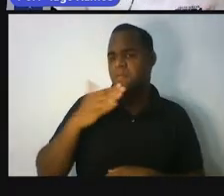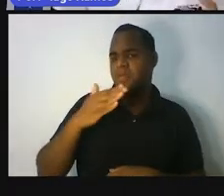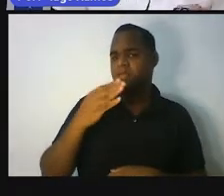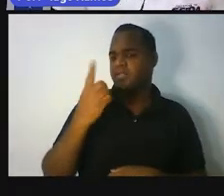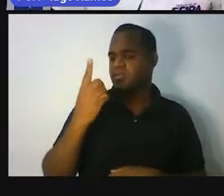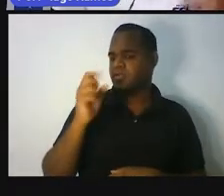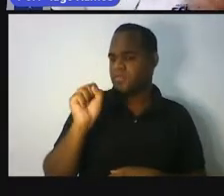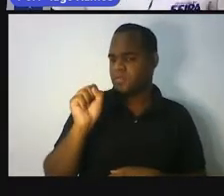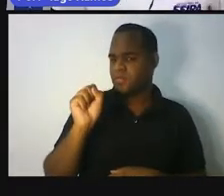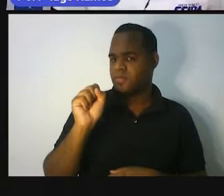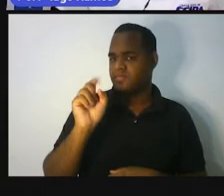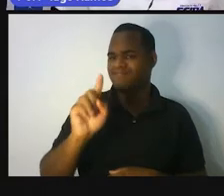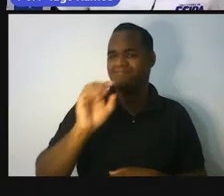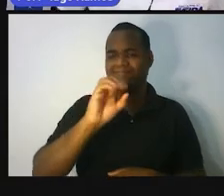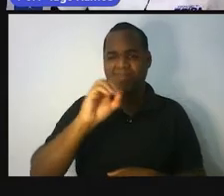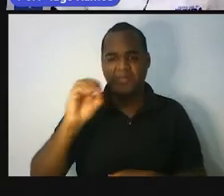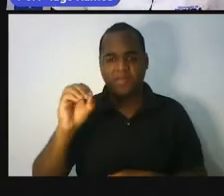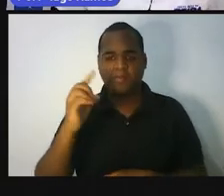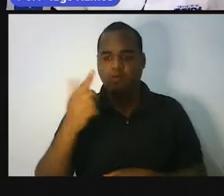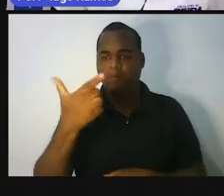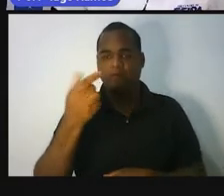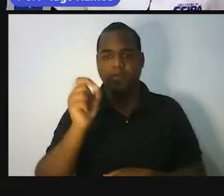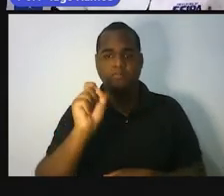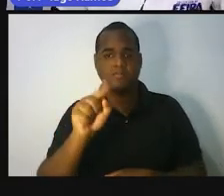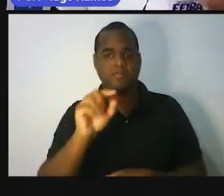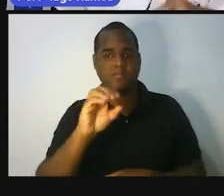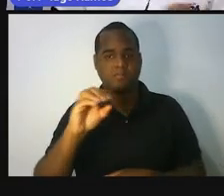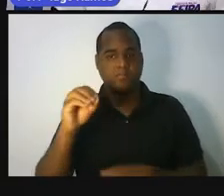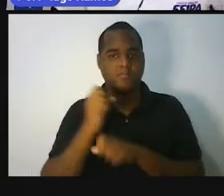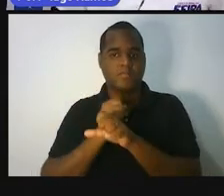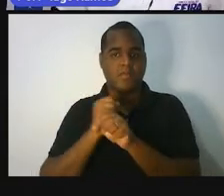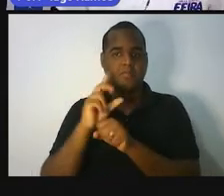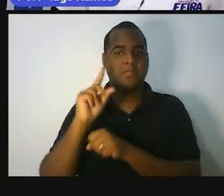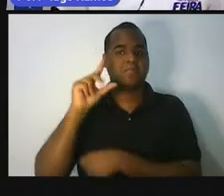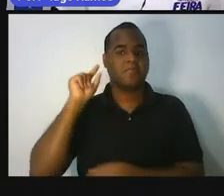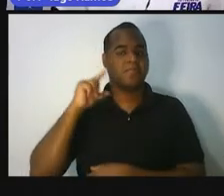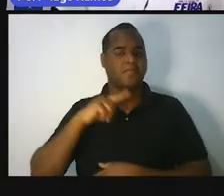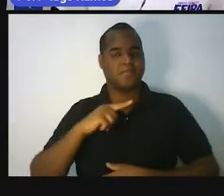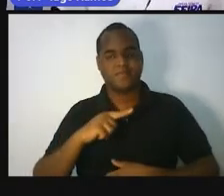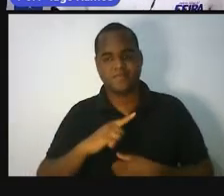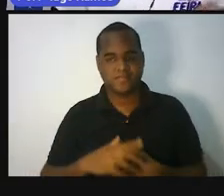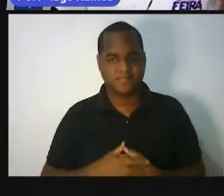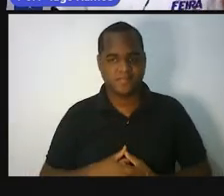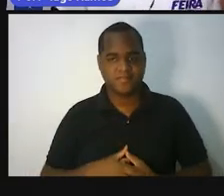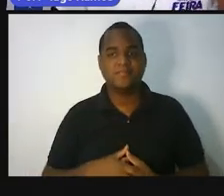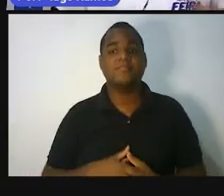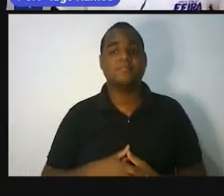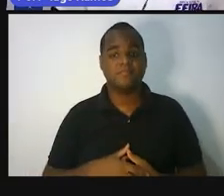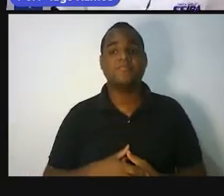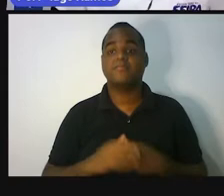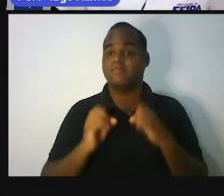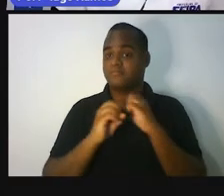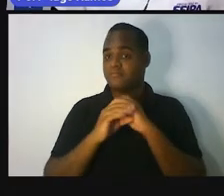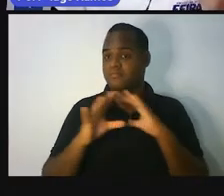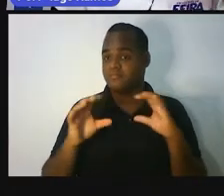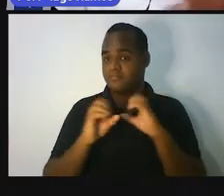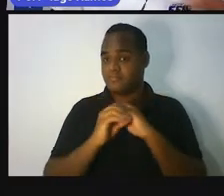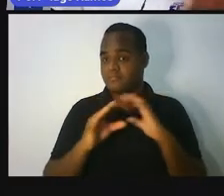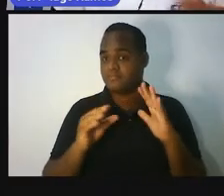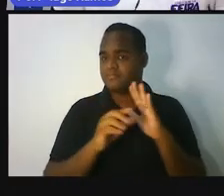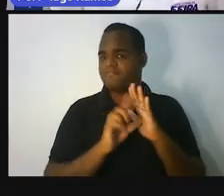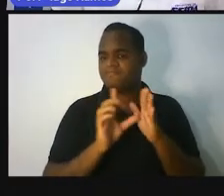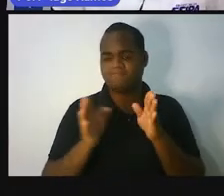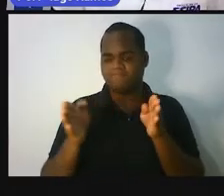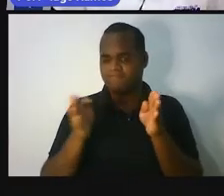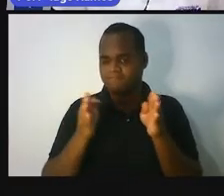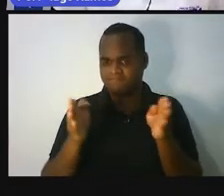18 mil a 20 mil anos atrás. Esse osso foi descoberto no ano de mil, meados